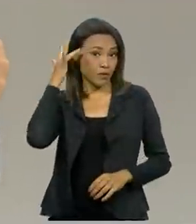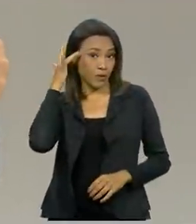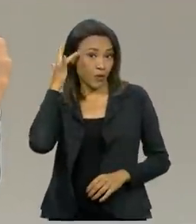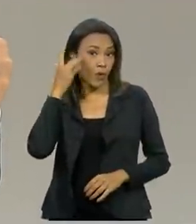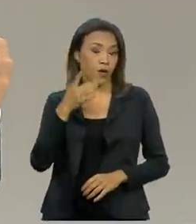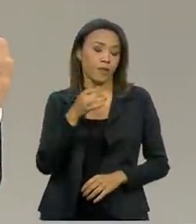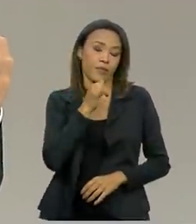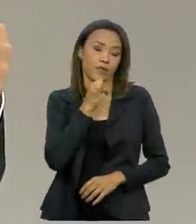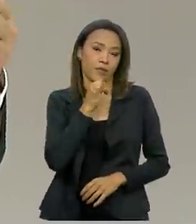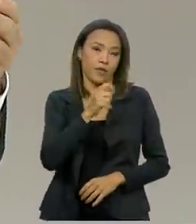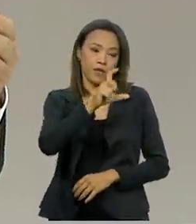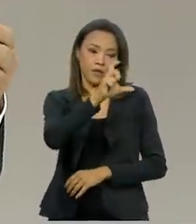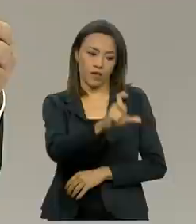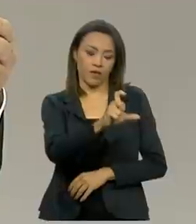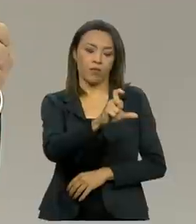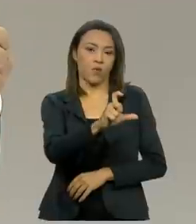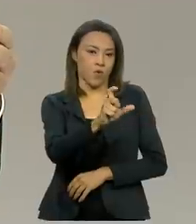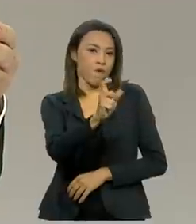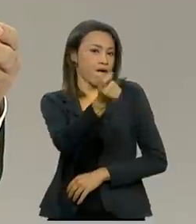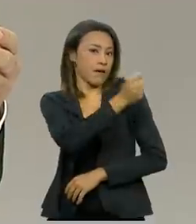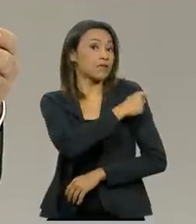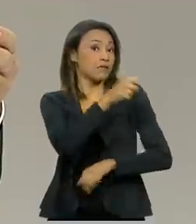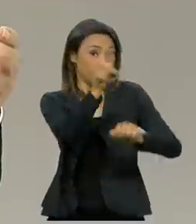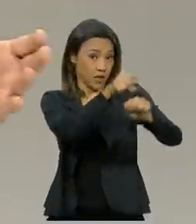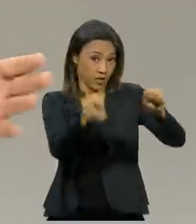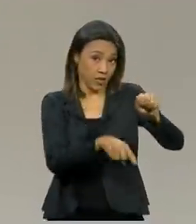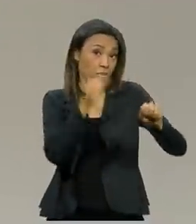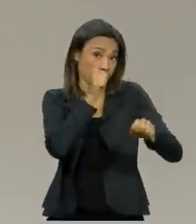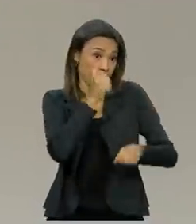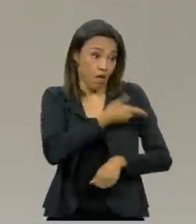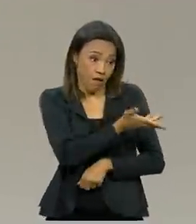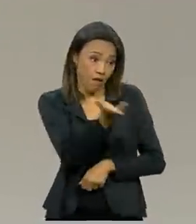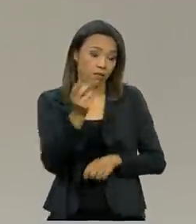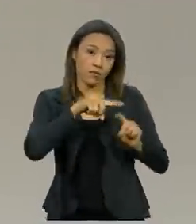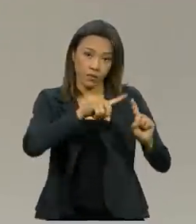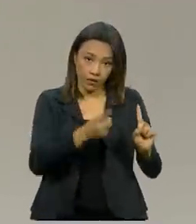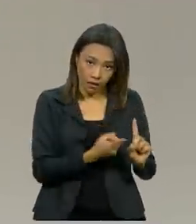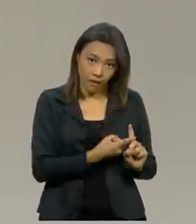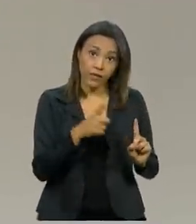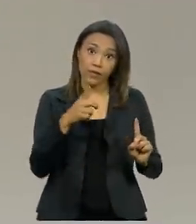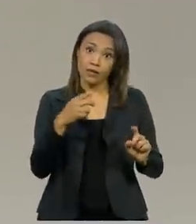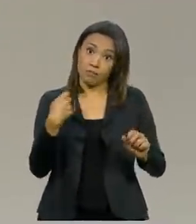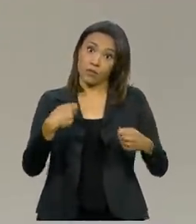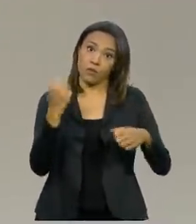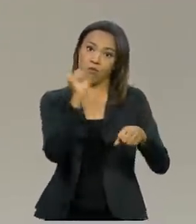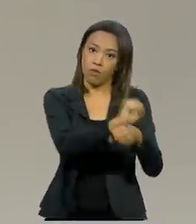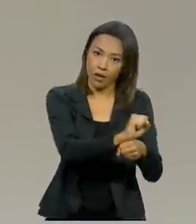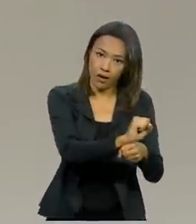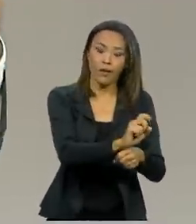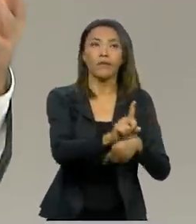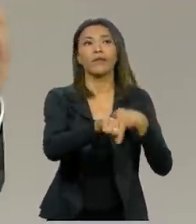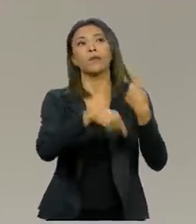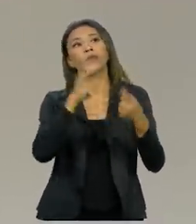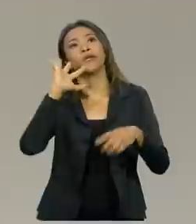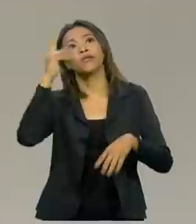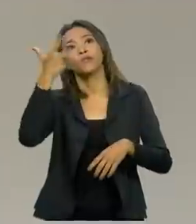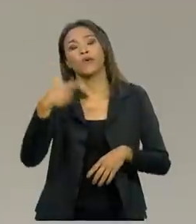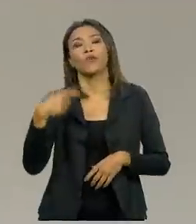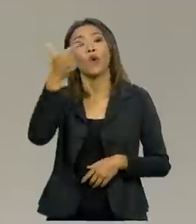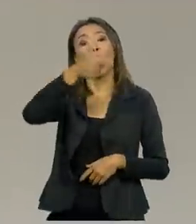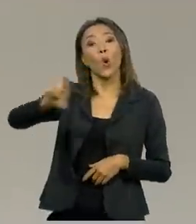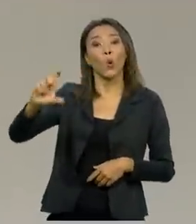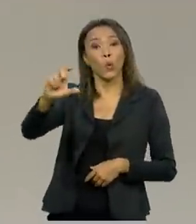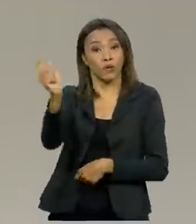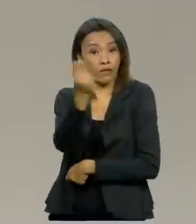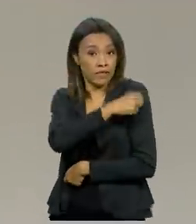dose, por exemplo, da AstraZeneca, no caso das grávidas que tiveram essa interrupção e venham tomar da Pfizer, da